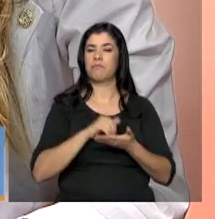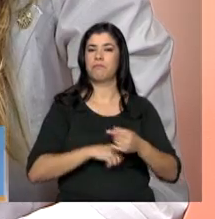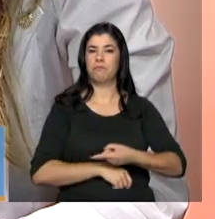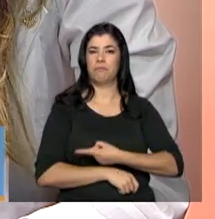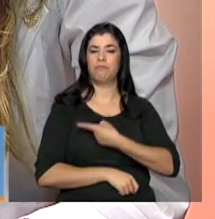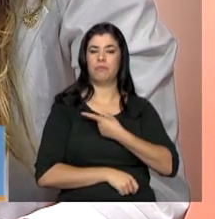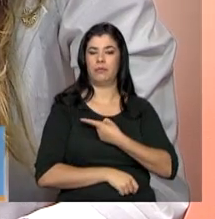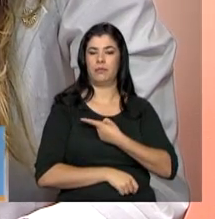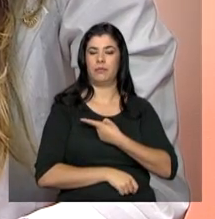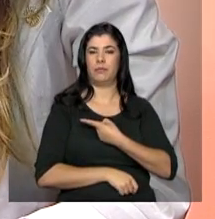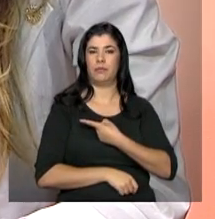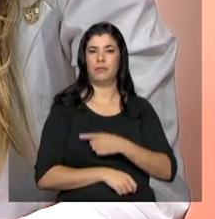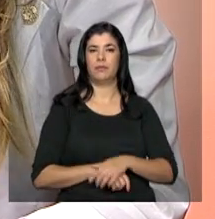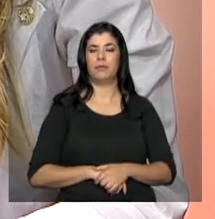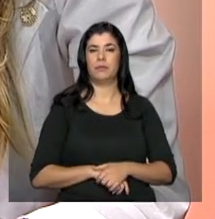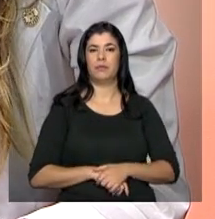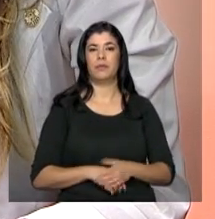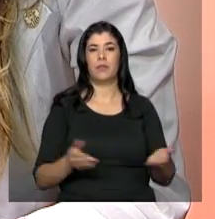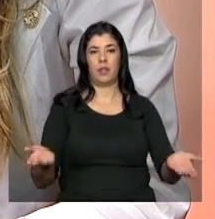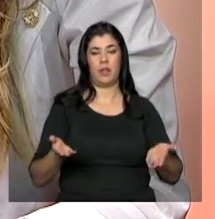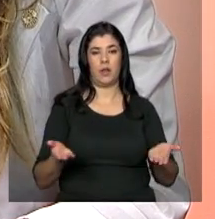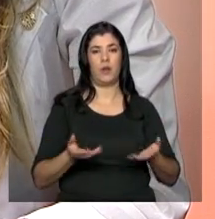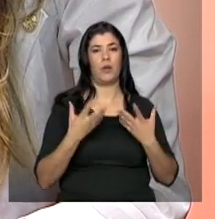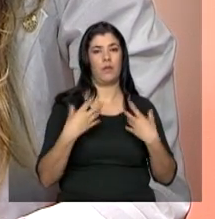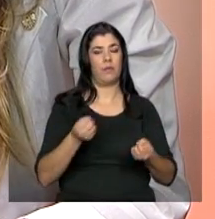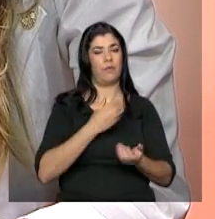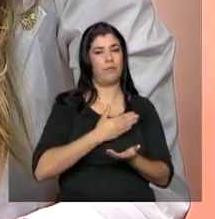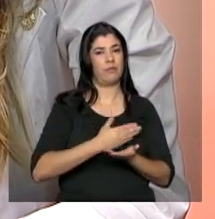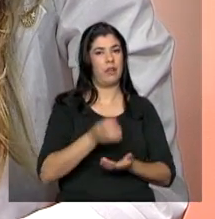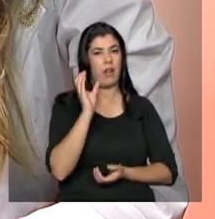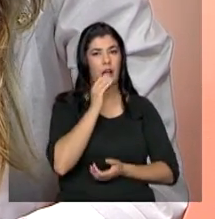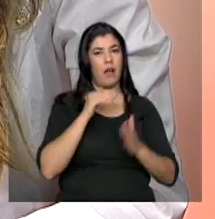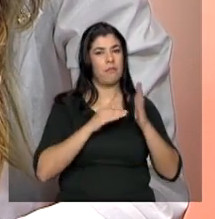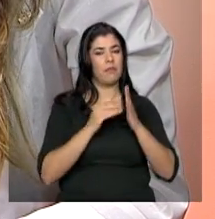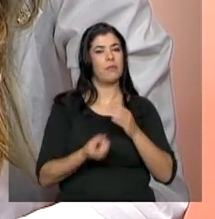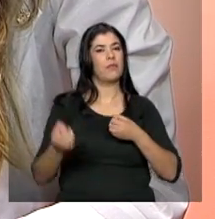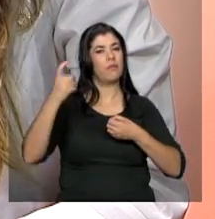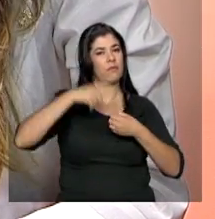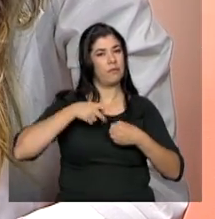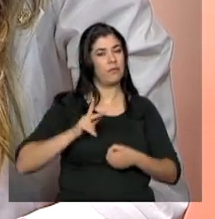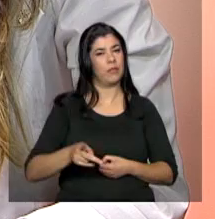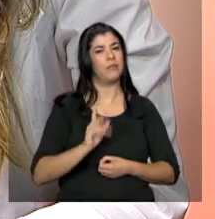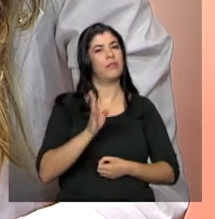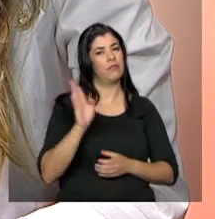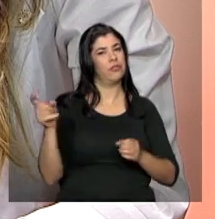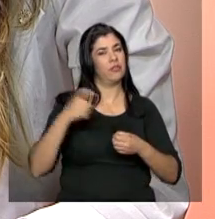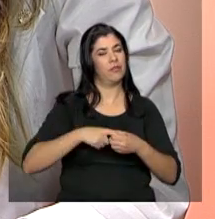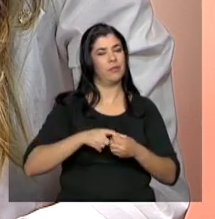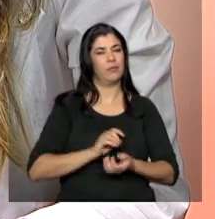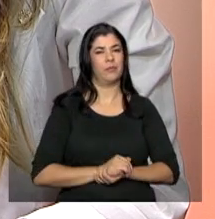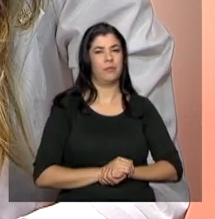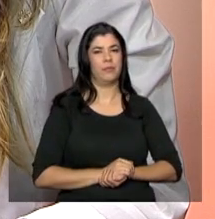sem cedilha e sem tio. Agora nós vamos para um rápido intervalo e voltamos em seguida. Até já.